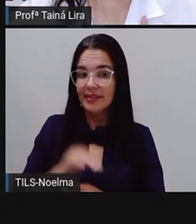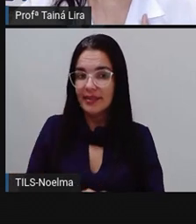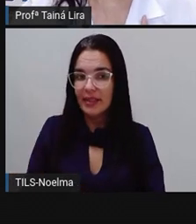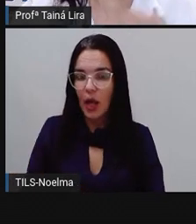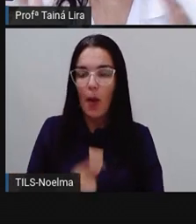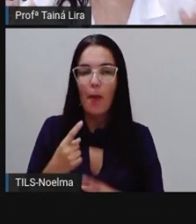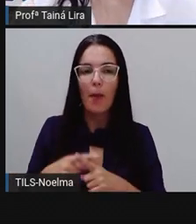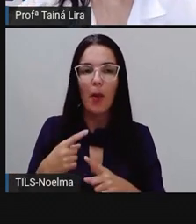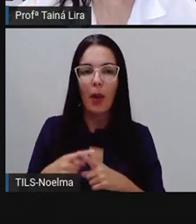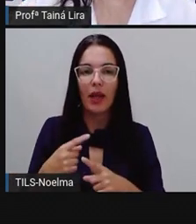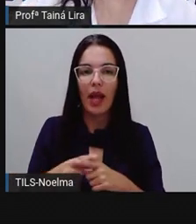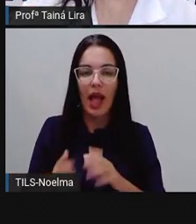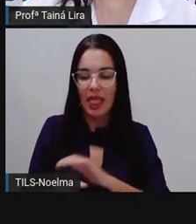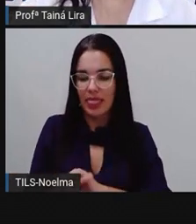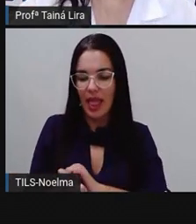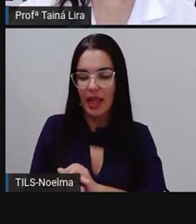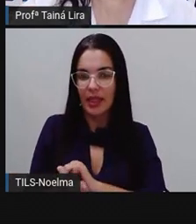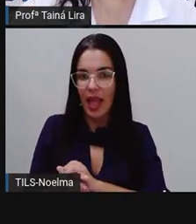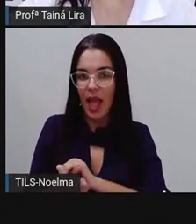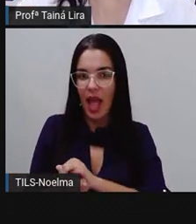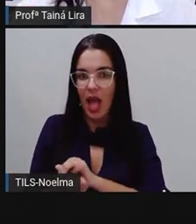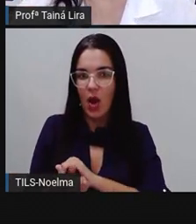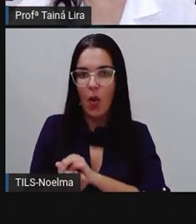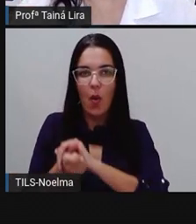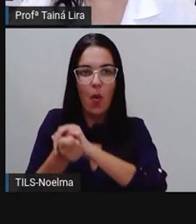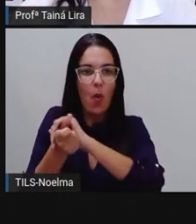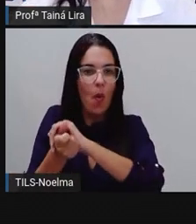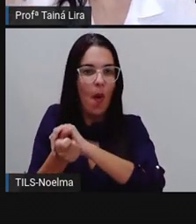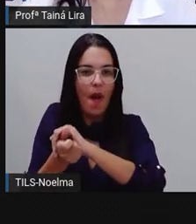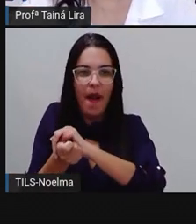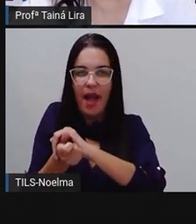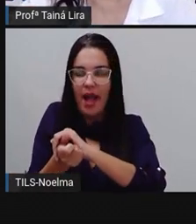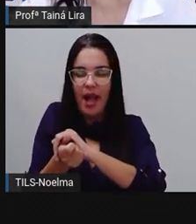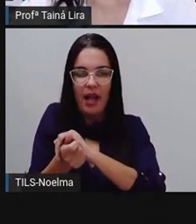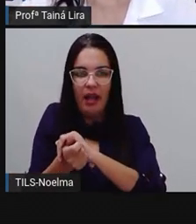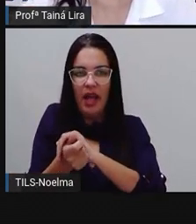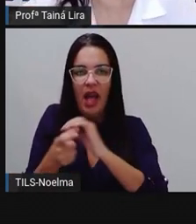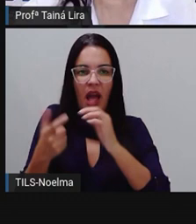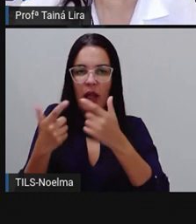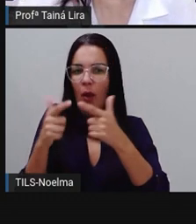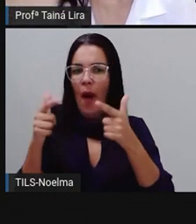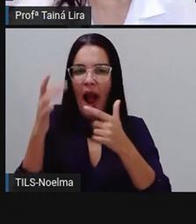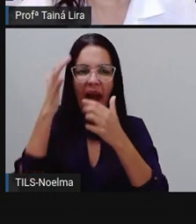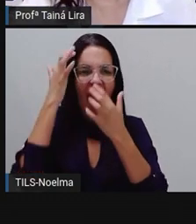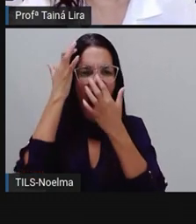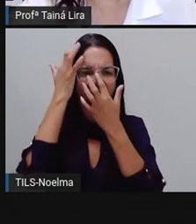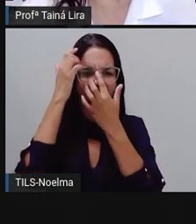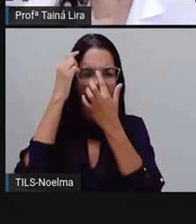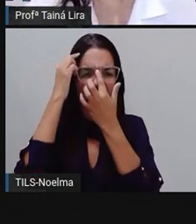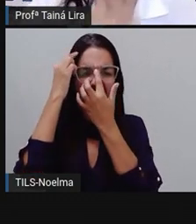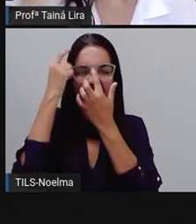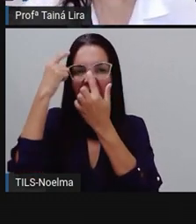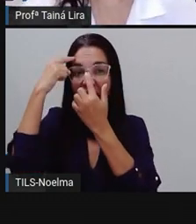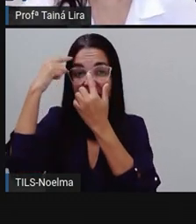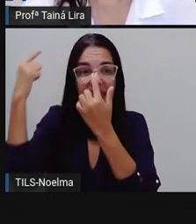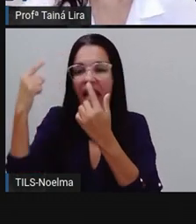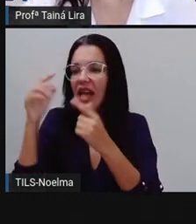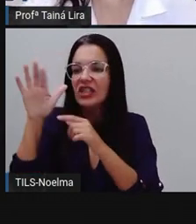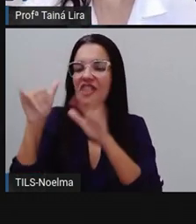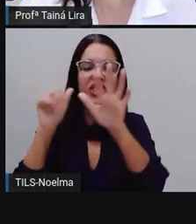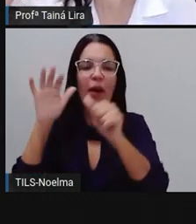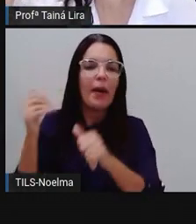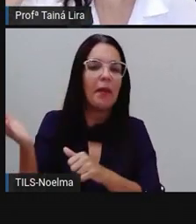A tartaruga não teve essa ideia, né, de chamar a lebre para uma corrida do nada.